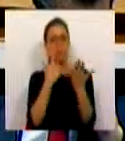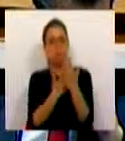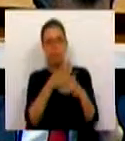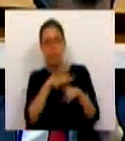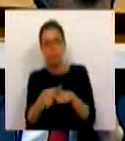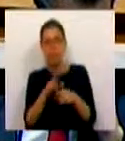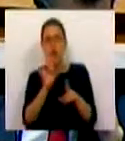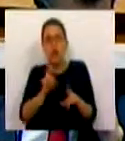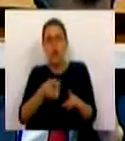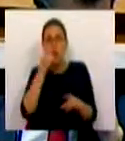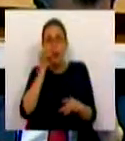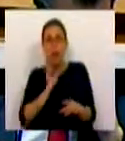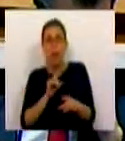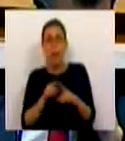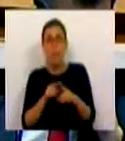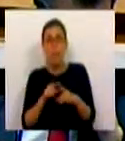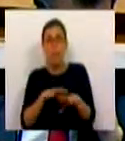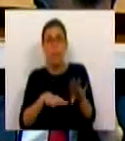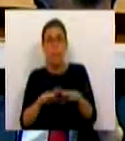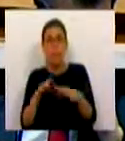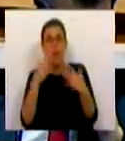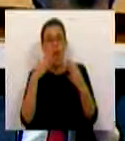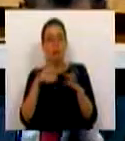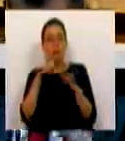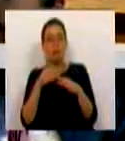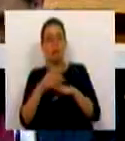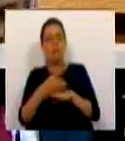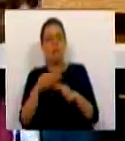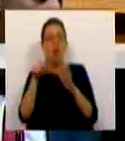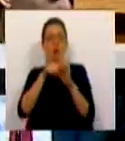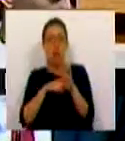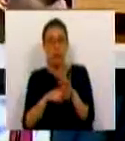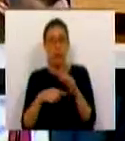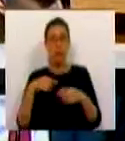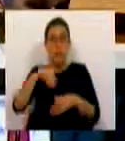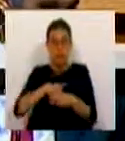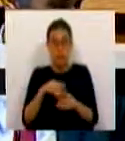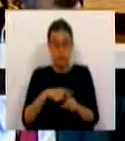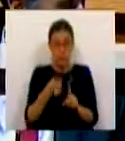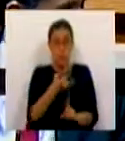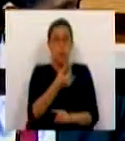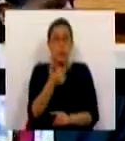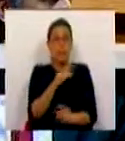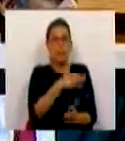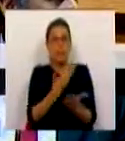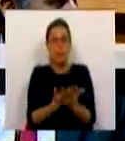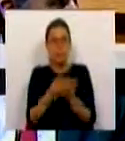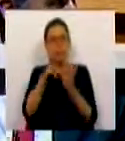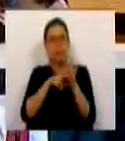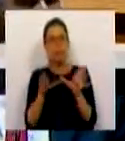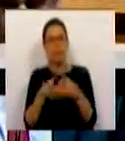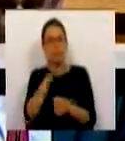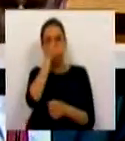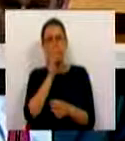impacto de género da produção de atos normativos e entre nós, desde 2005, que no regimento do